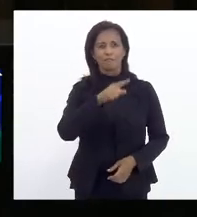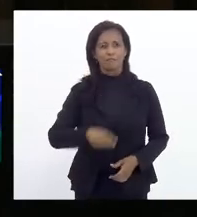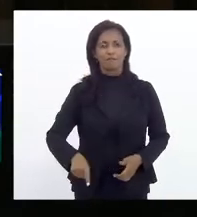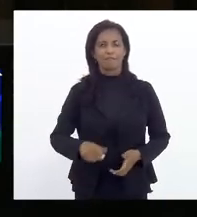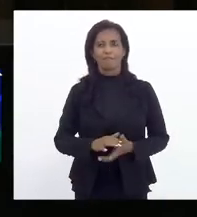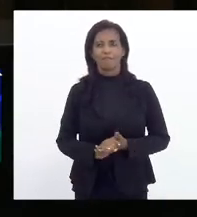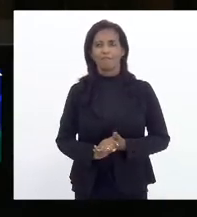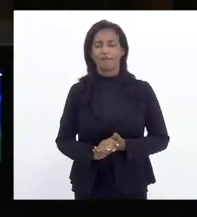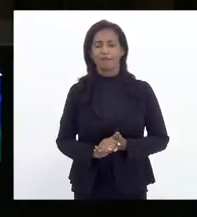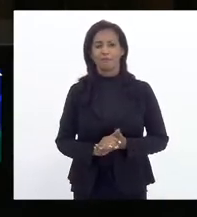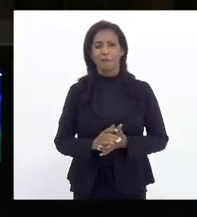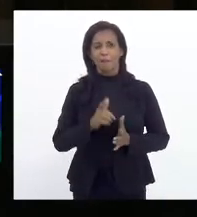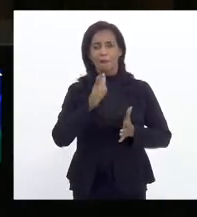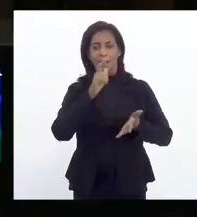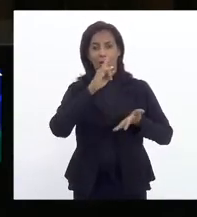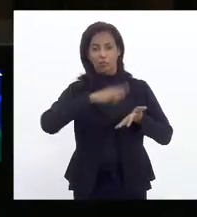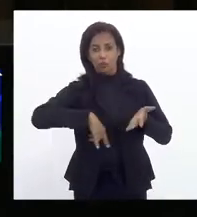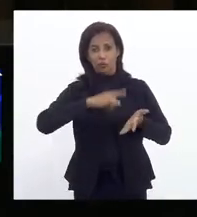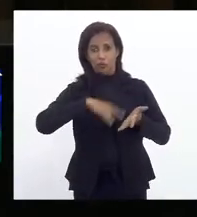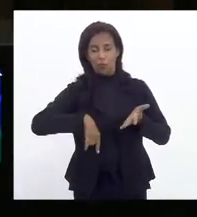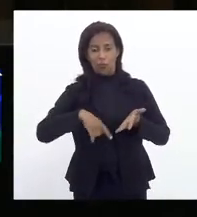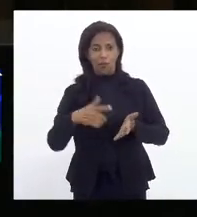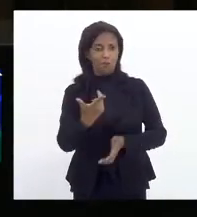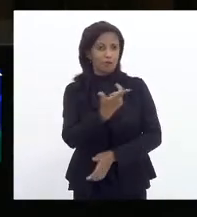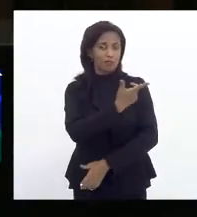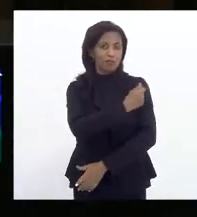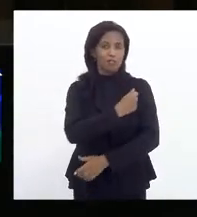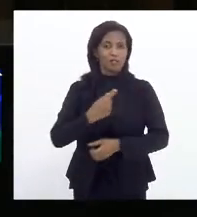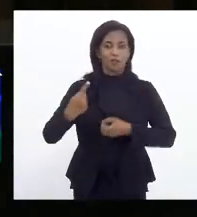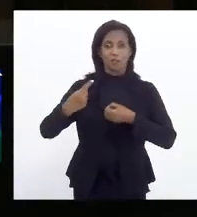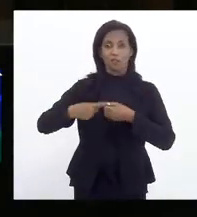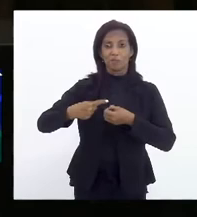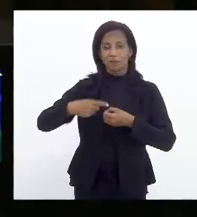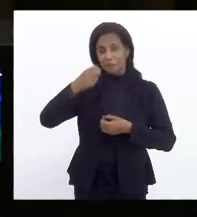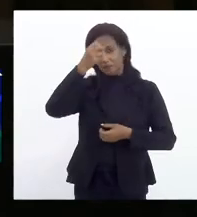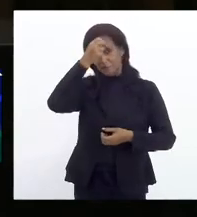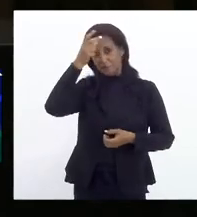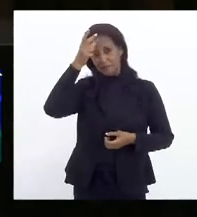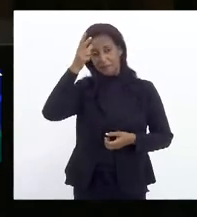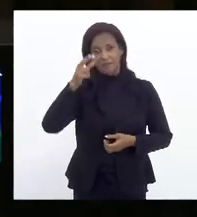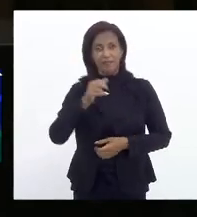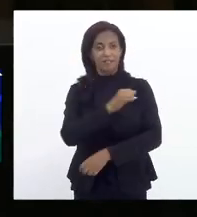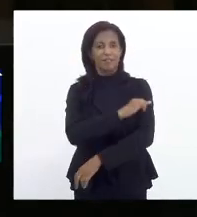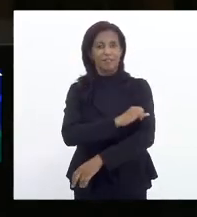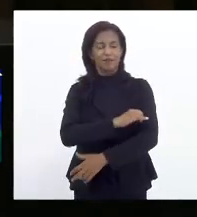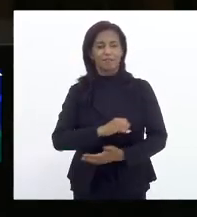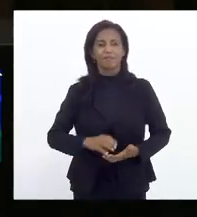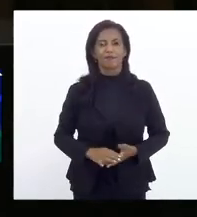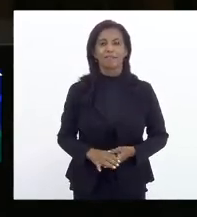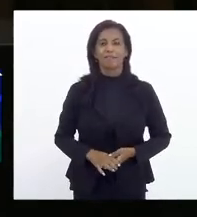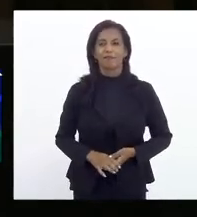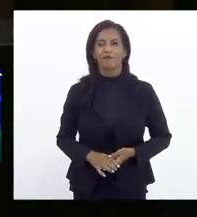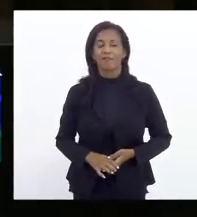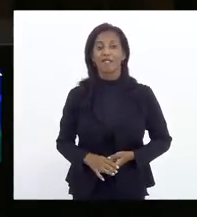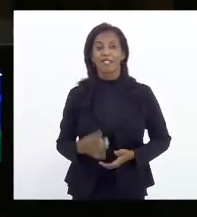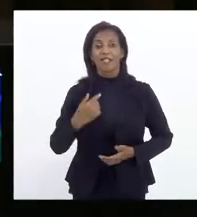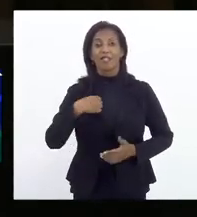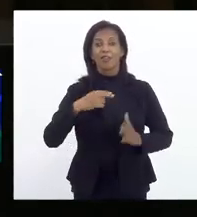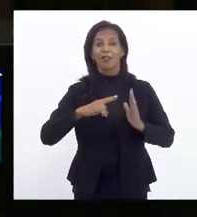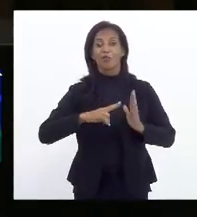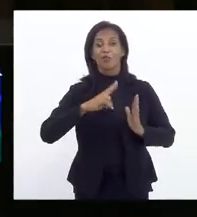o passaporte sanitário no município do Rio de Janeiro. Eu lerei